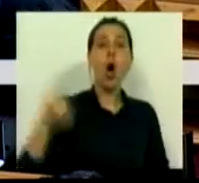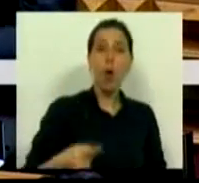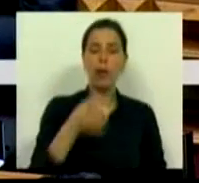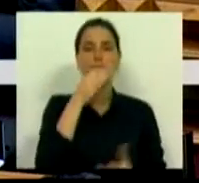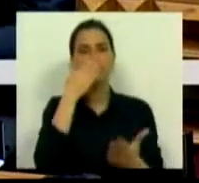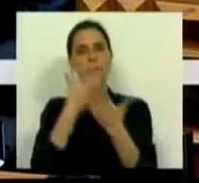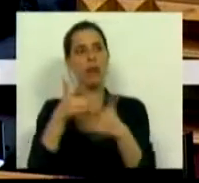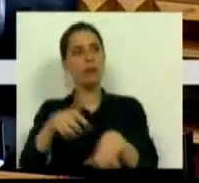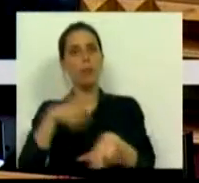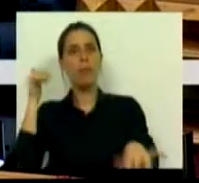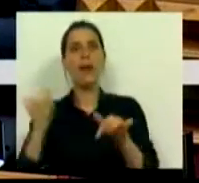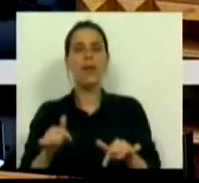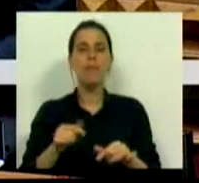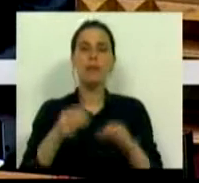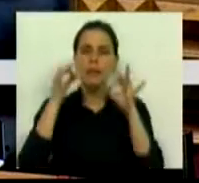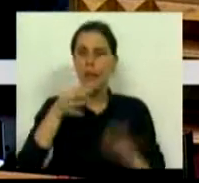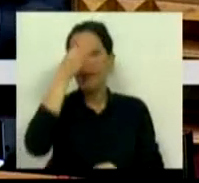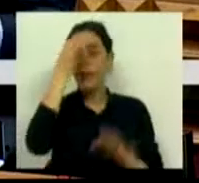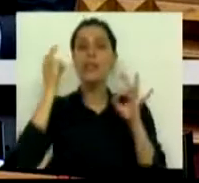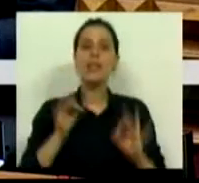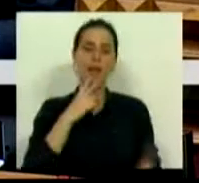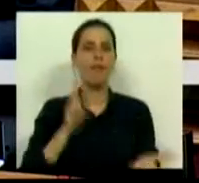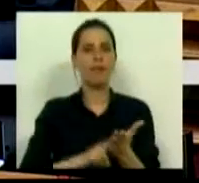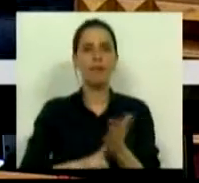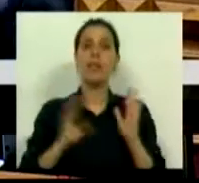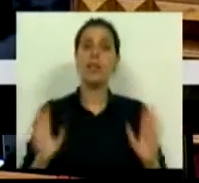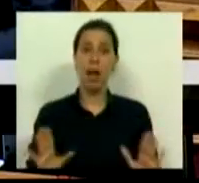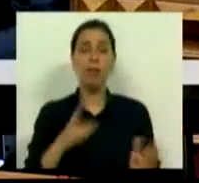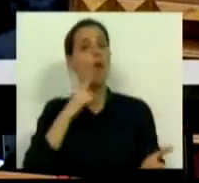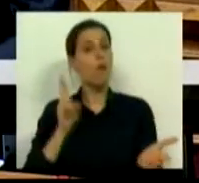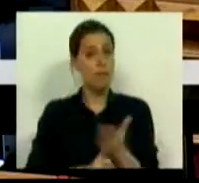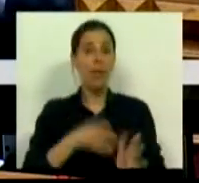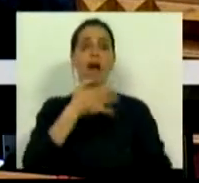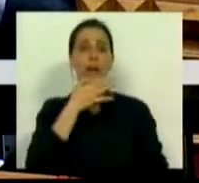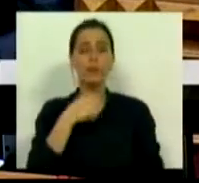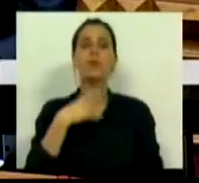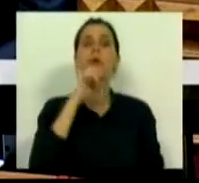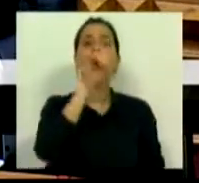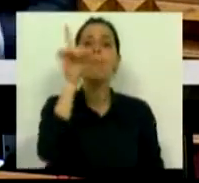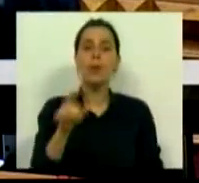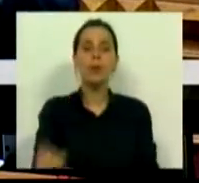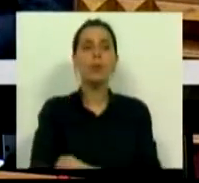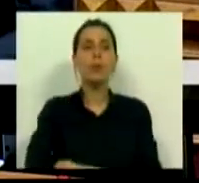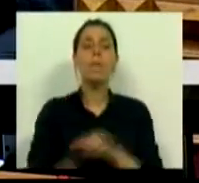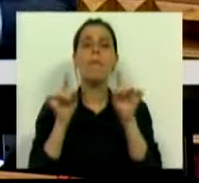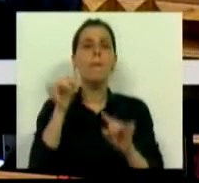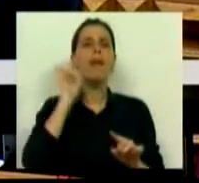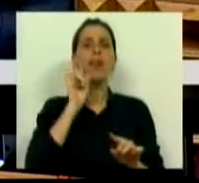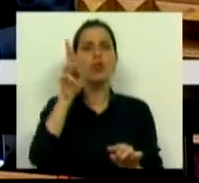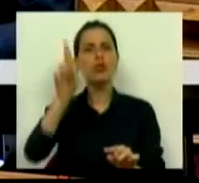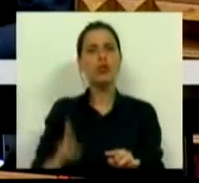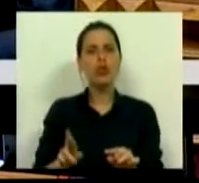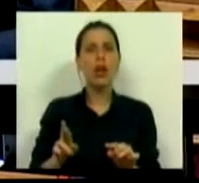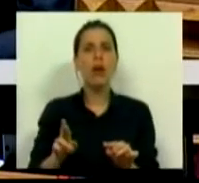a falar perante o Parlamento com precisão e com verdade. E com verdade. E o que eu lhe pergunto é essa. Essas verbas,